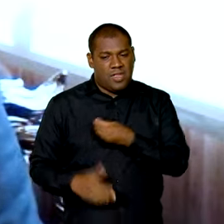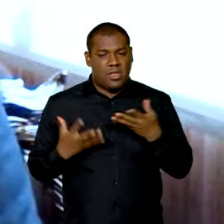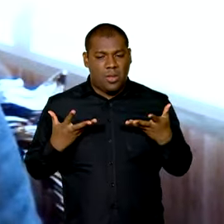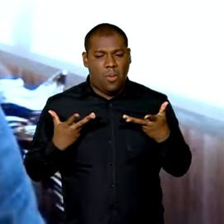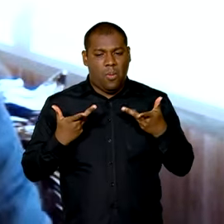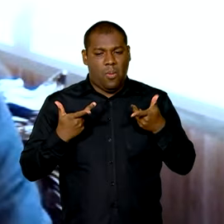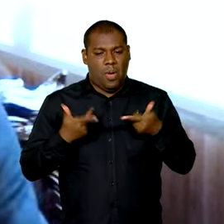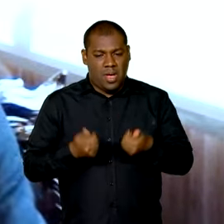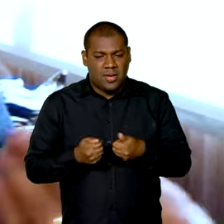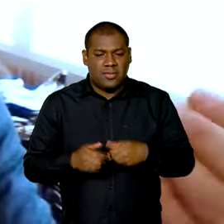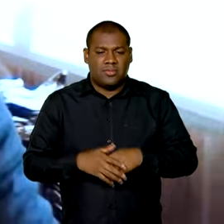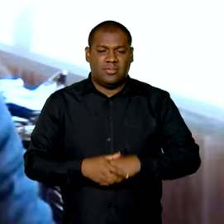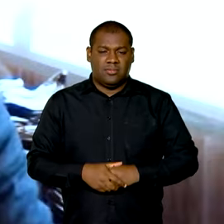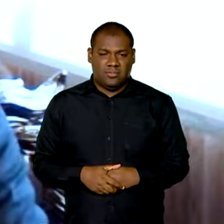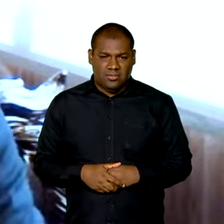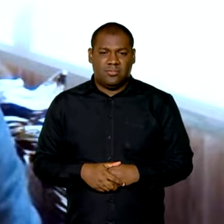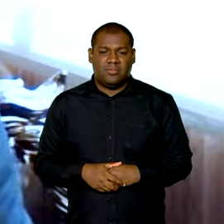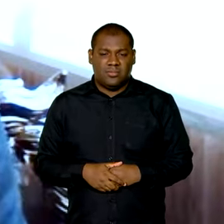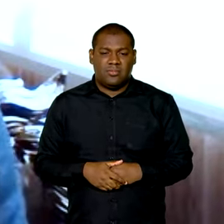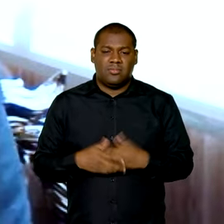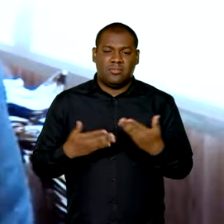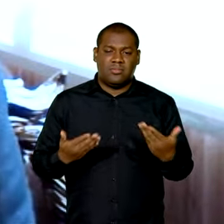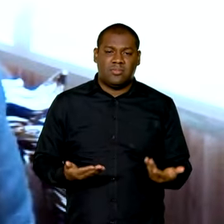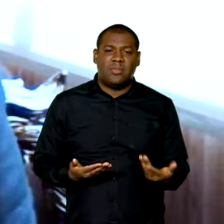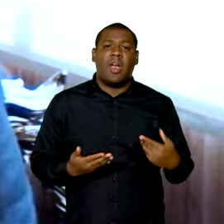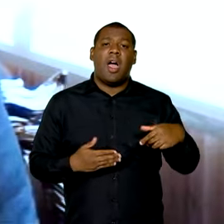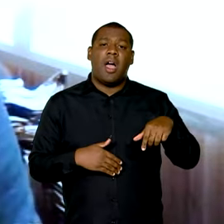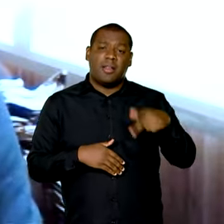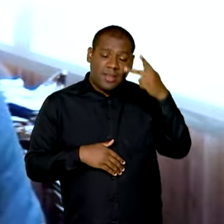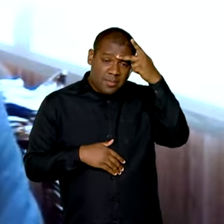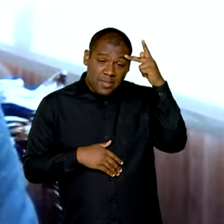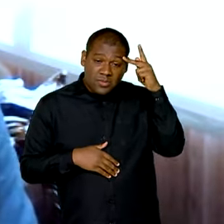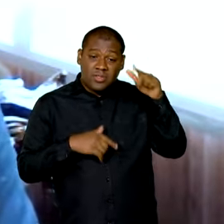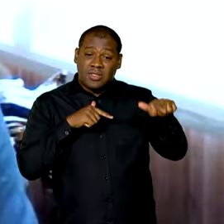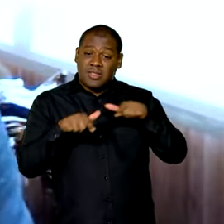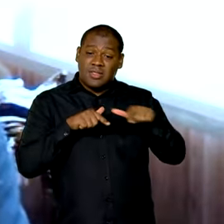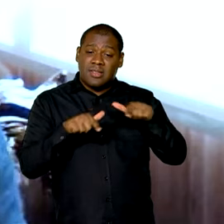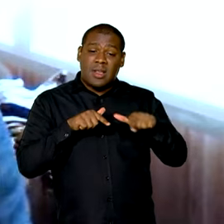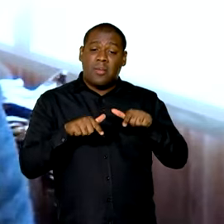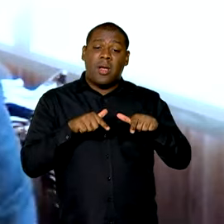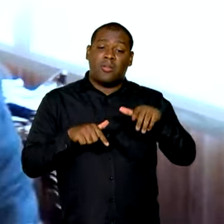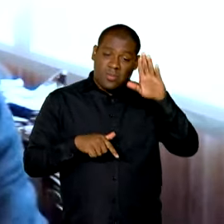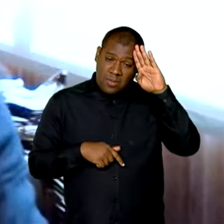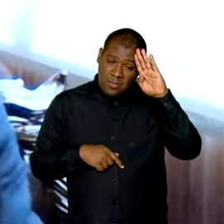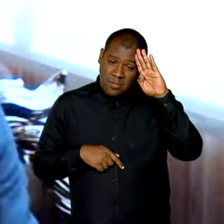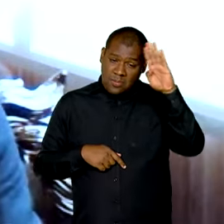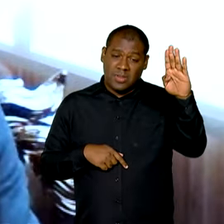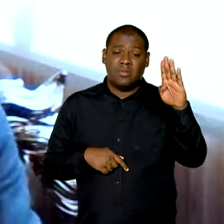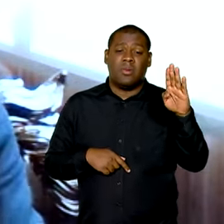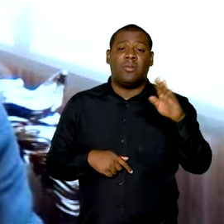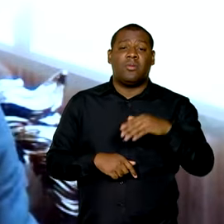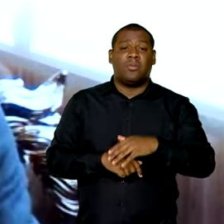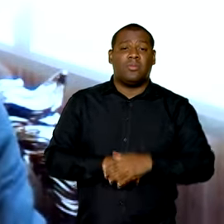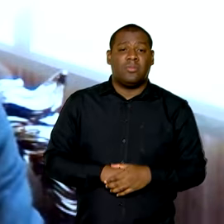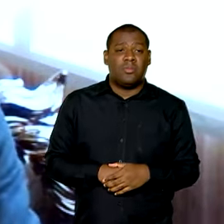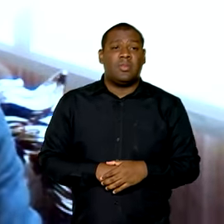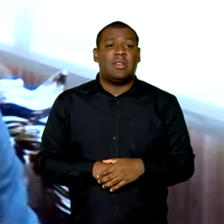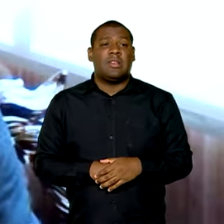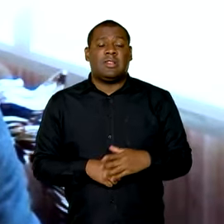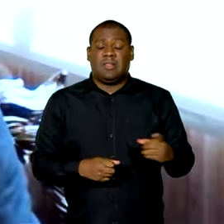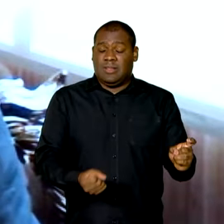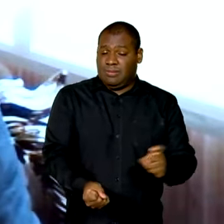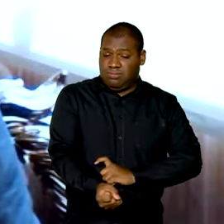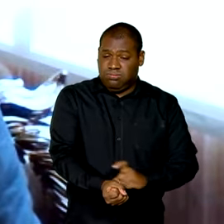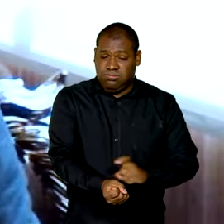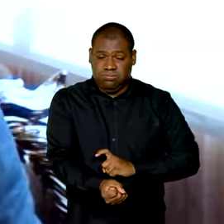ambos terão uma melhor produtividade no seu dia a dia E o principal, o índice de estresse desses